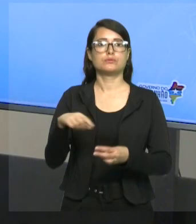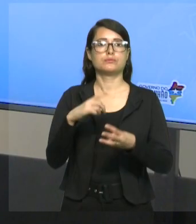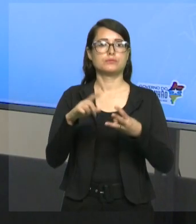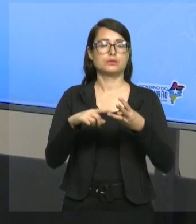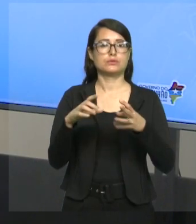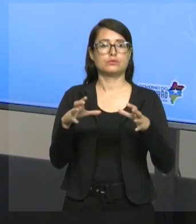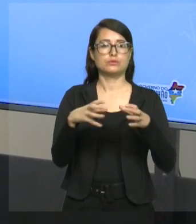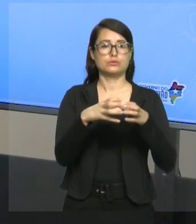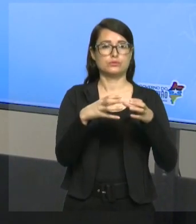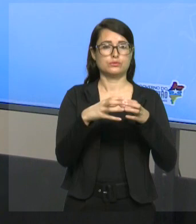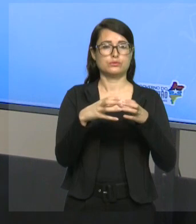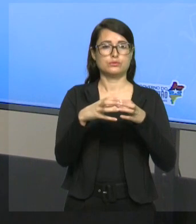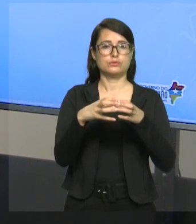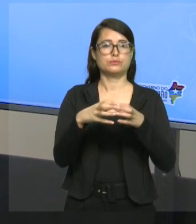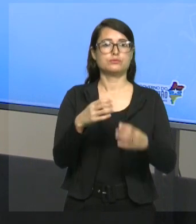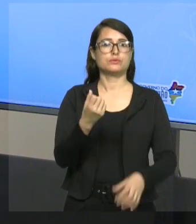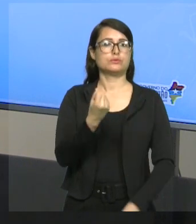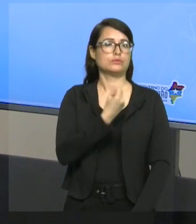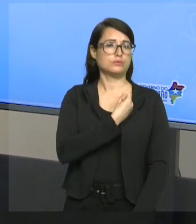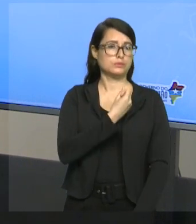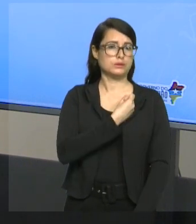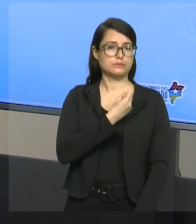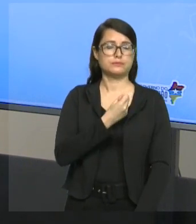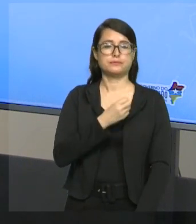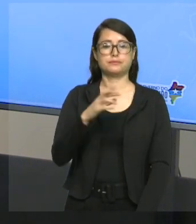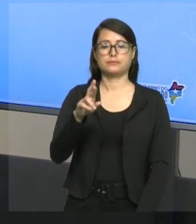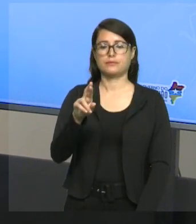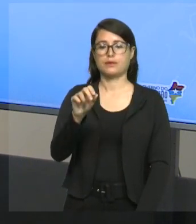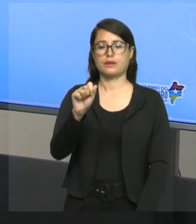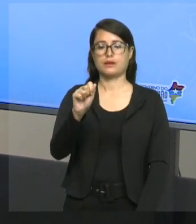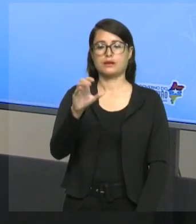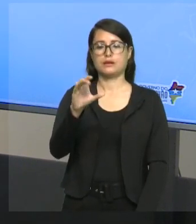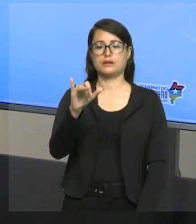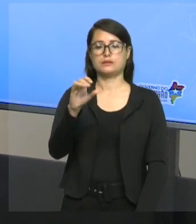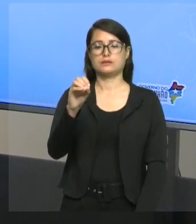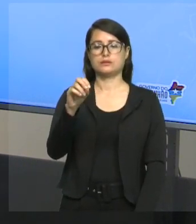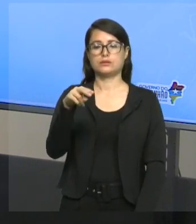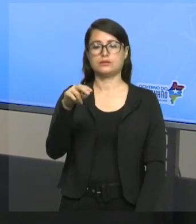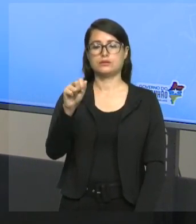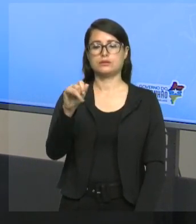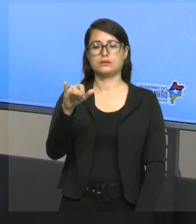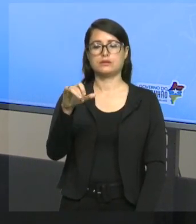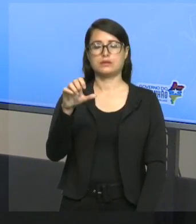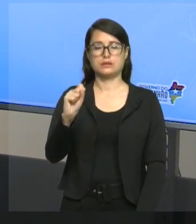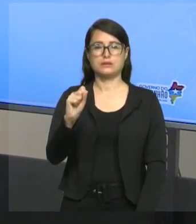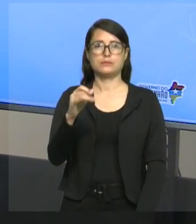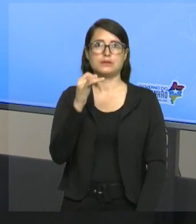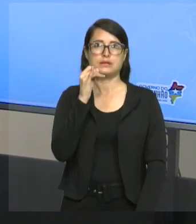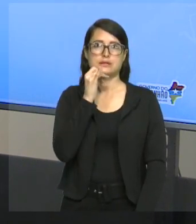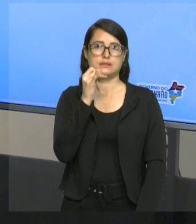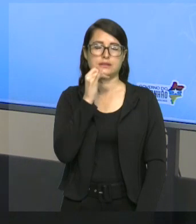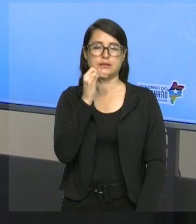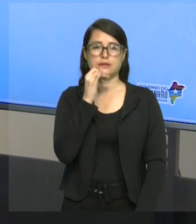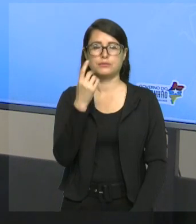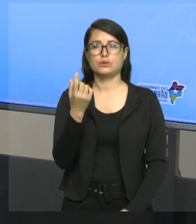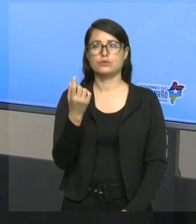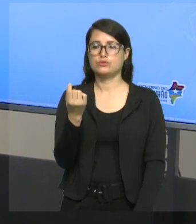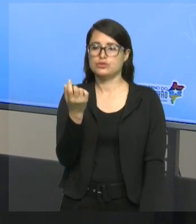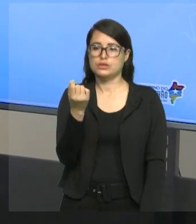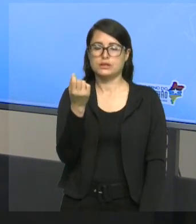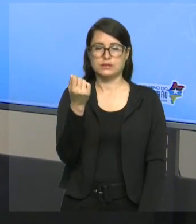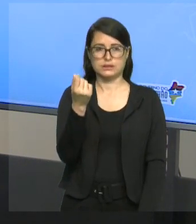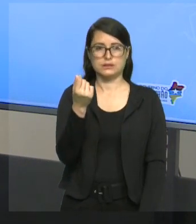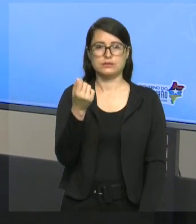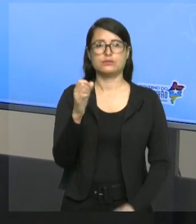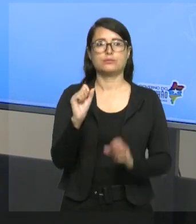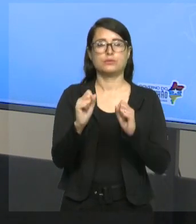tivéssemos apenas números inteiros, como é que nós trabalharíamos com o dinheiro? Por exemplo, você pode comprar algo que